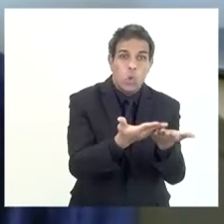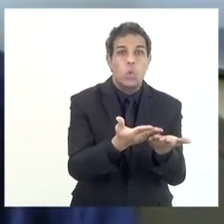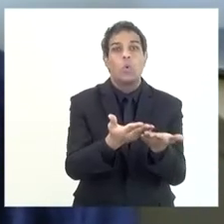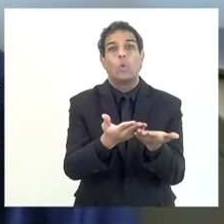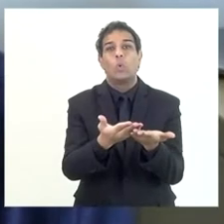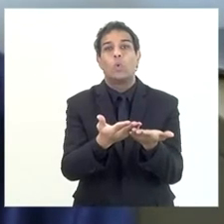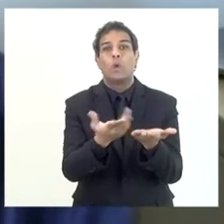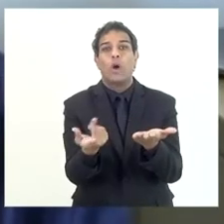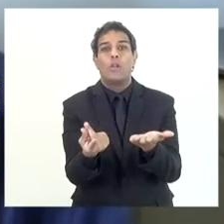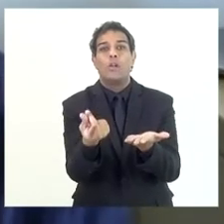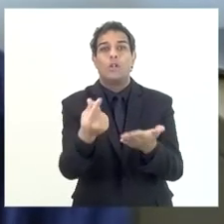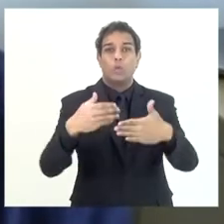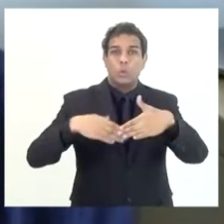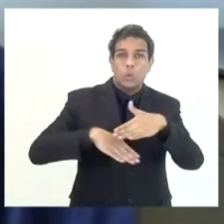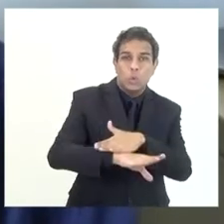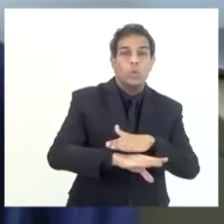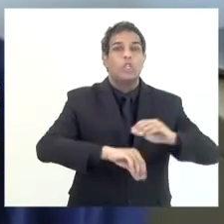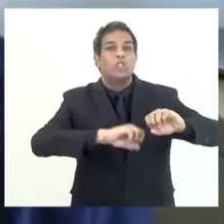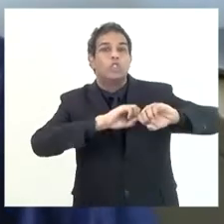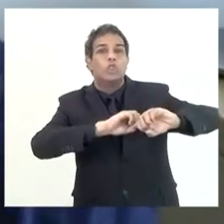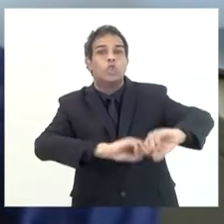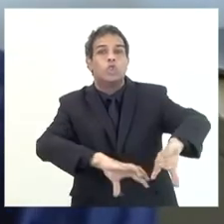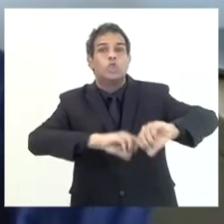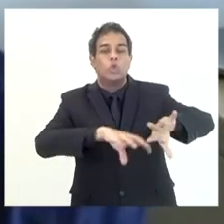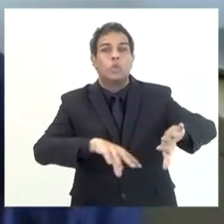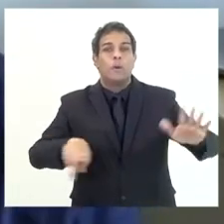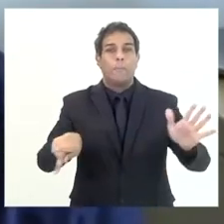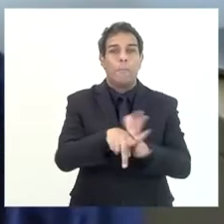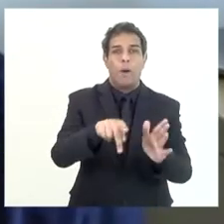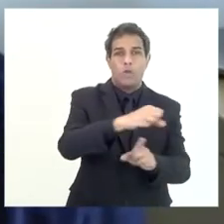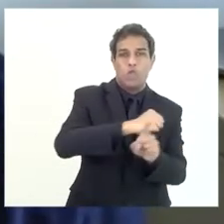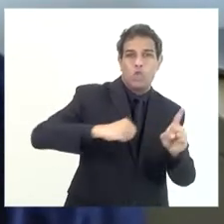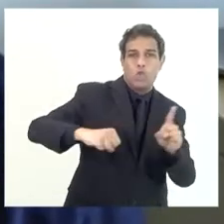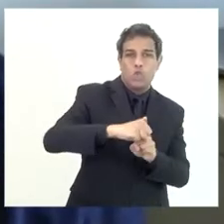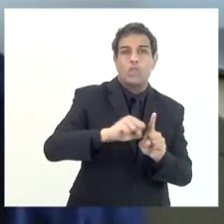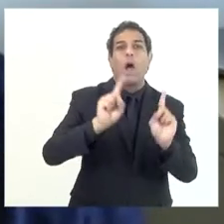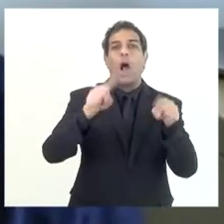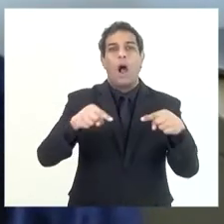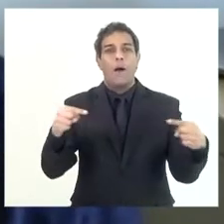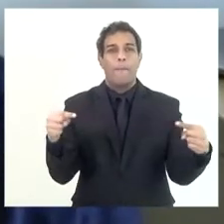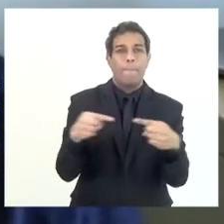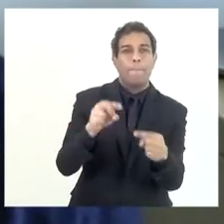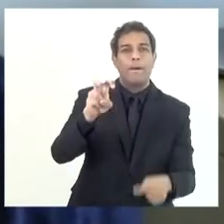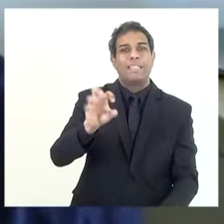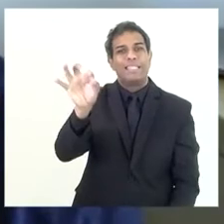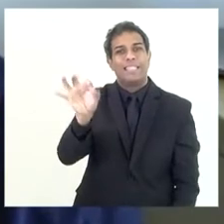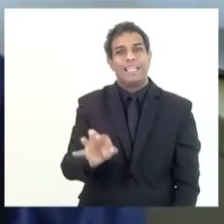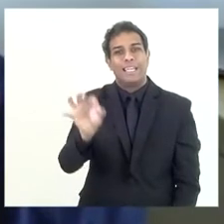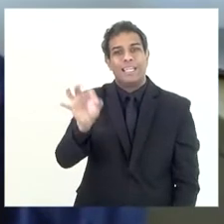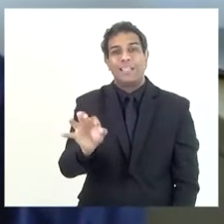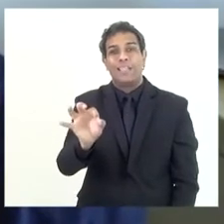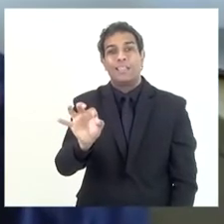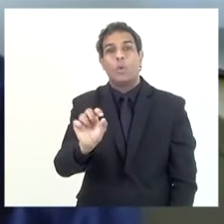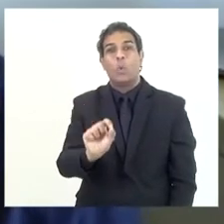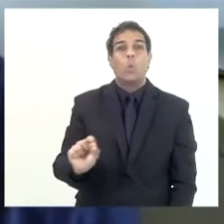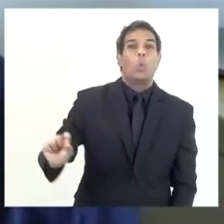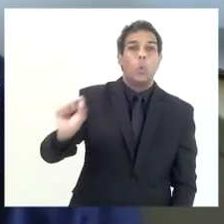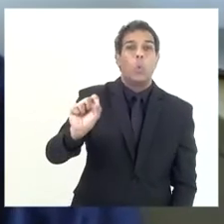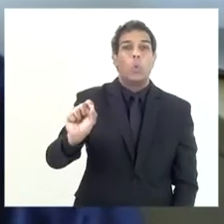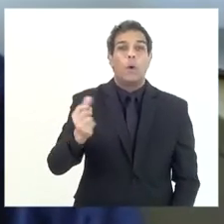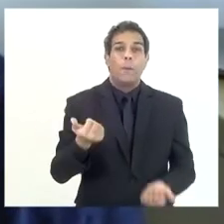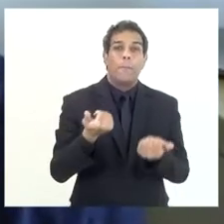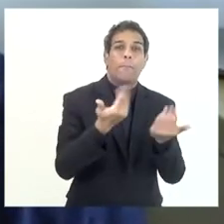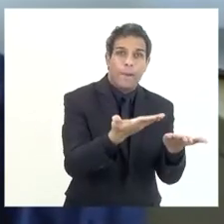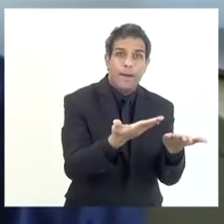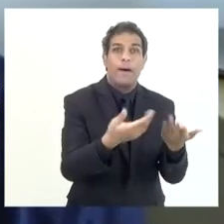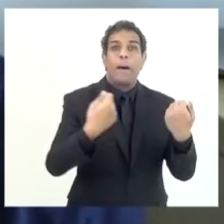no Fundo Estadual de Habitação de Interesse Social, que é 5% que tinha que investir,